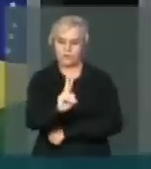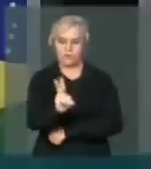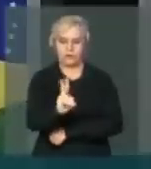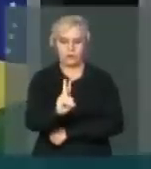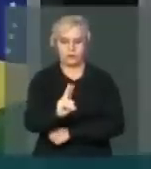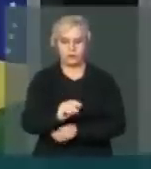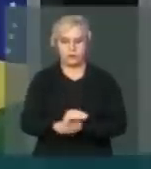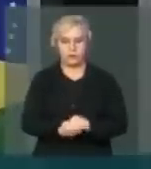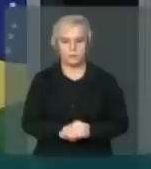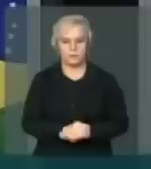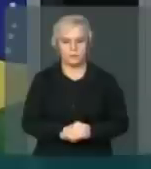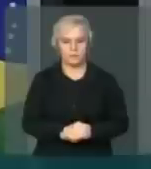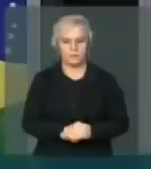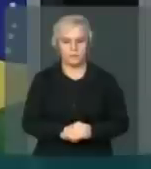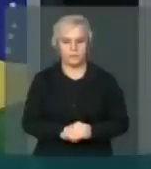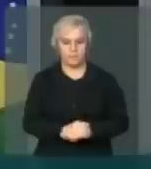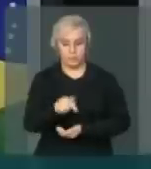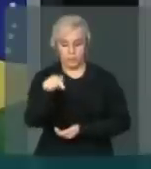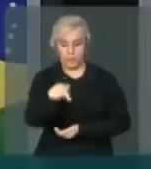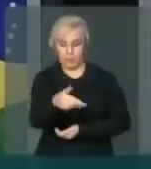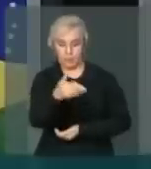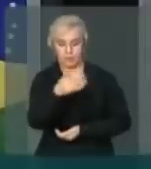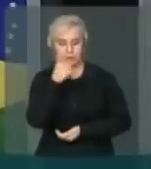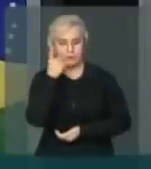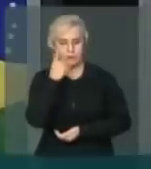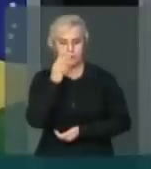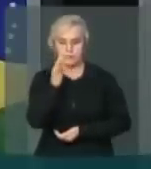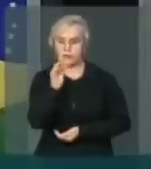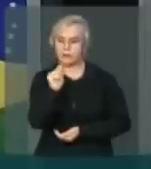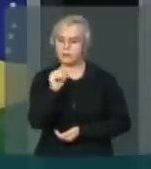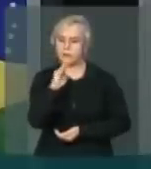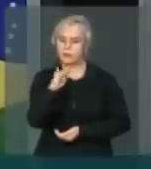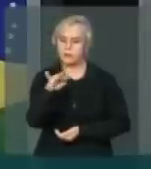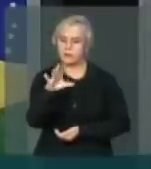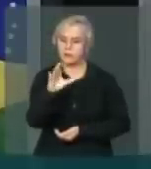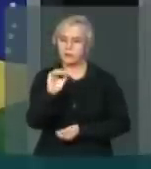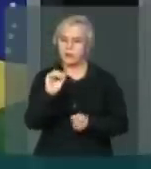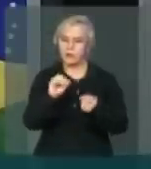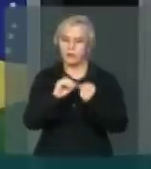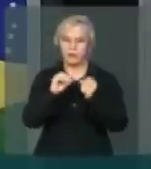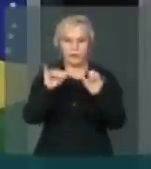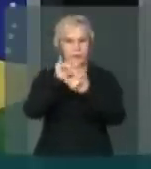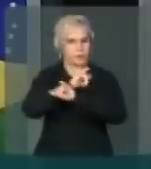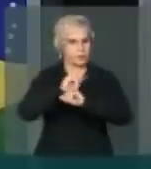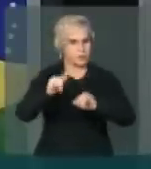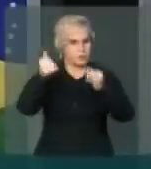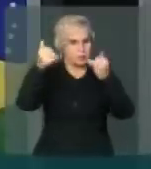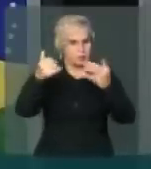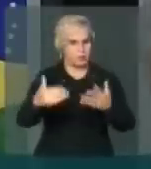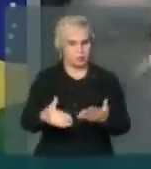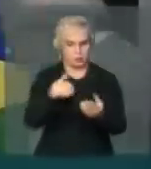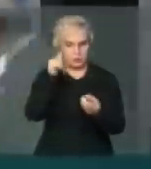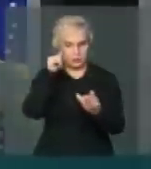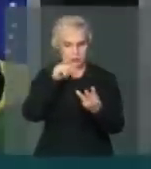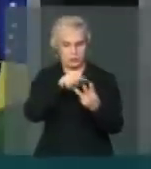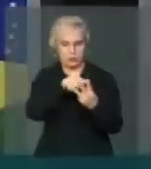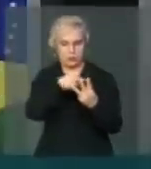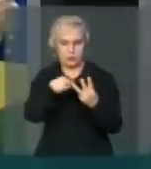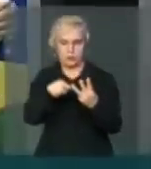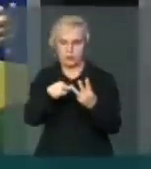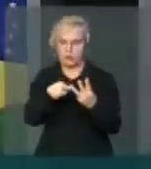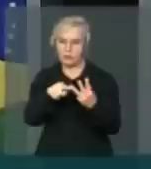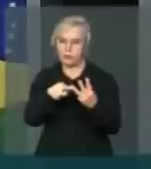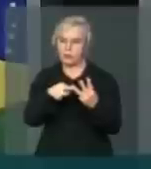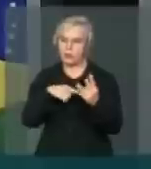Venezuela Aqui o deputado Fábio Fez o devido registro Elas foram recebidas pelo